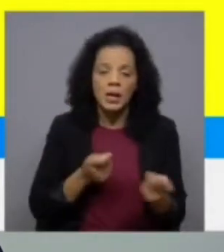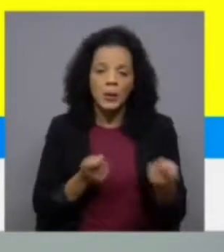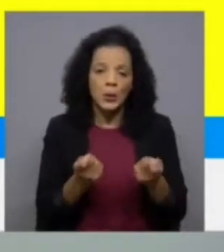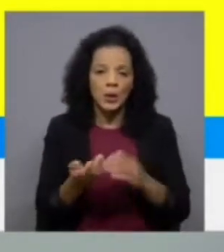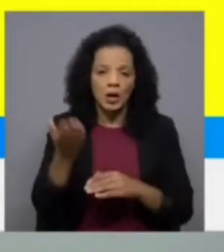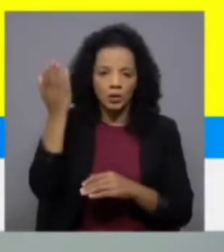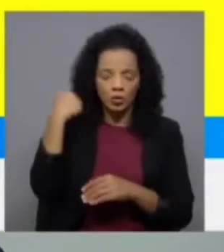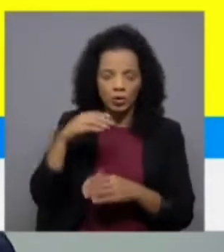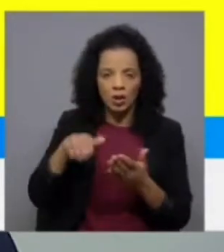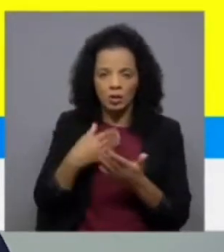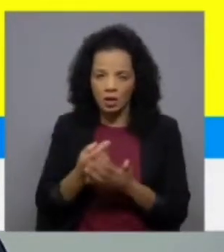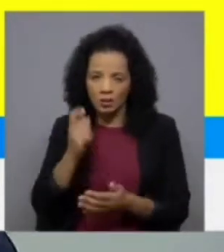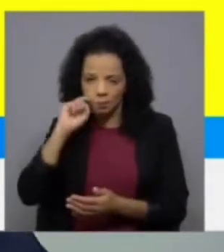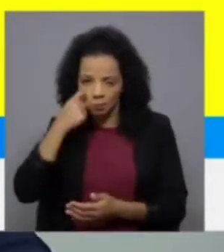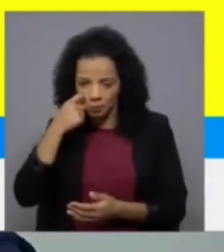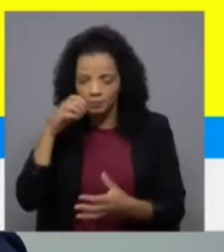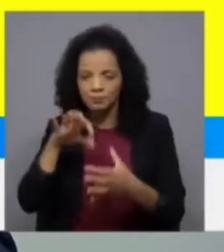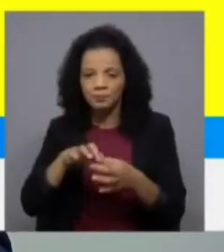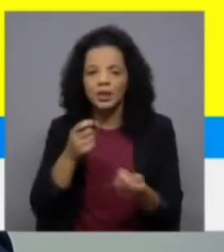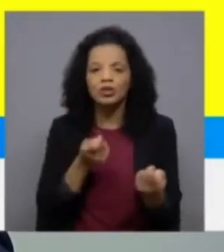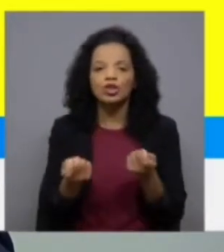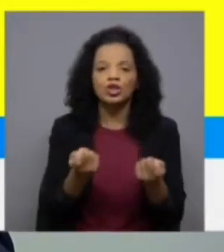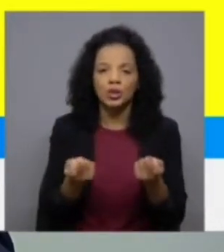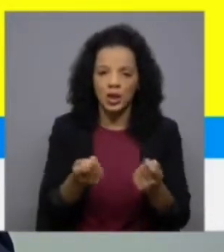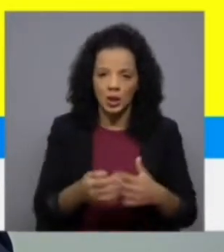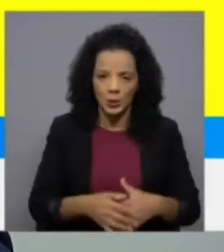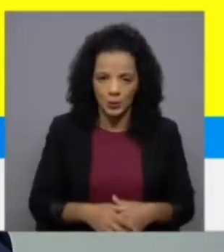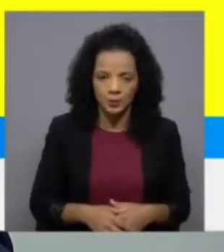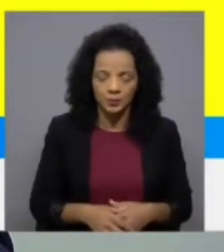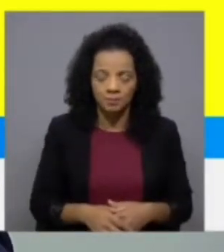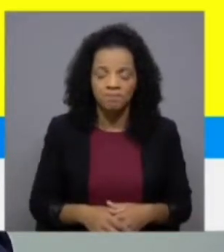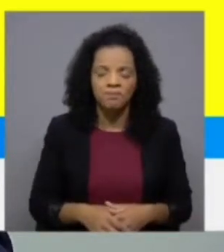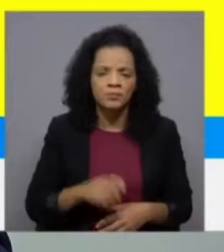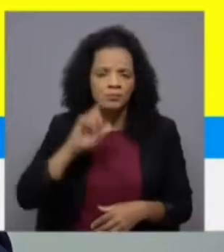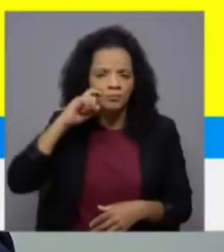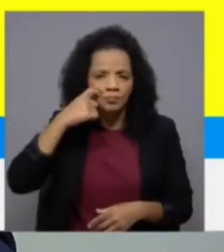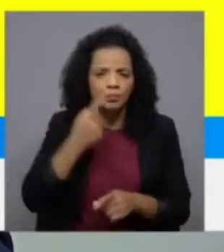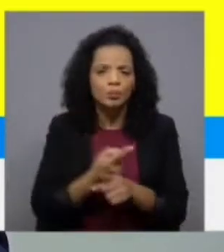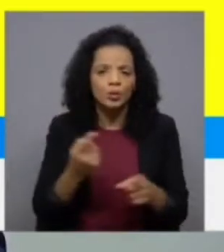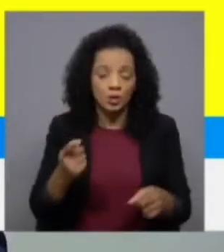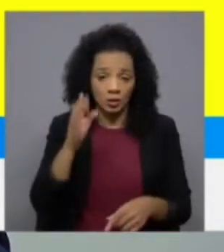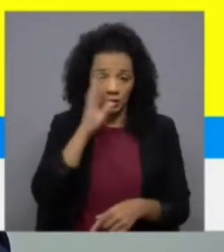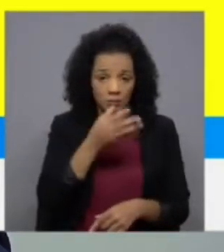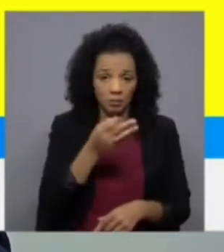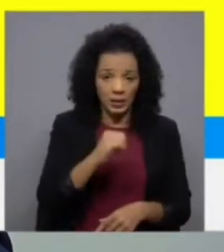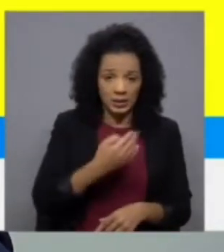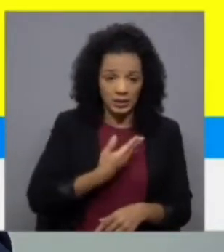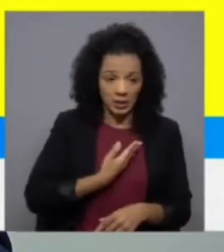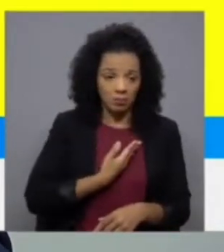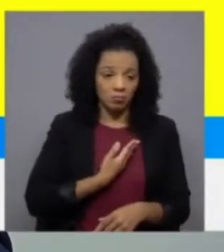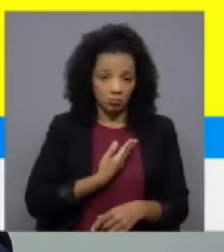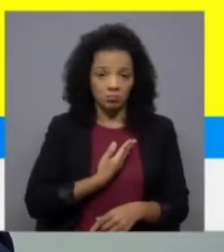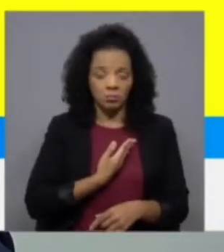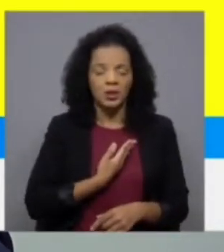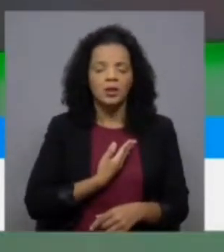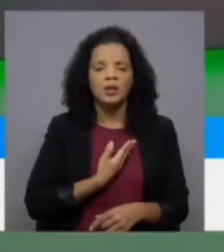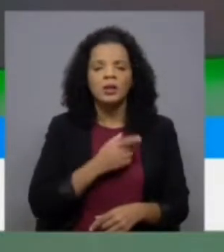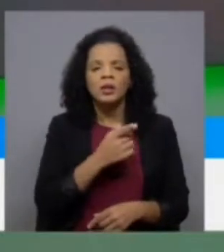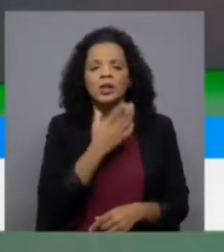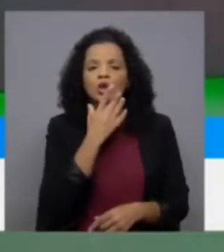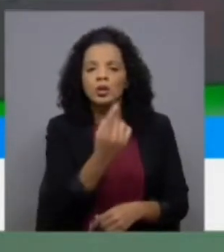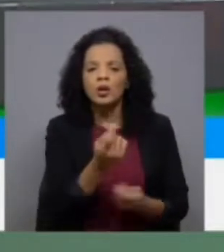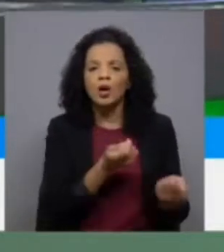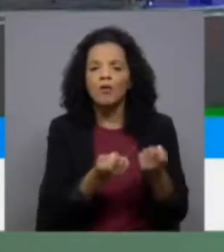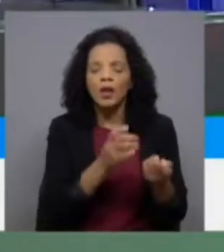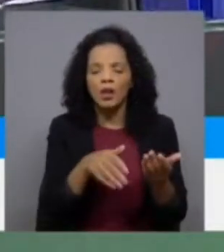seja alguma suspeição sobre a gestão porque é que há essa suspeição e pergunto-lhe se for o PSD que está aqui sozinho a governar se